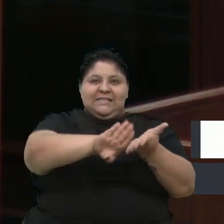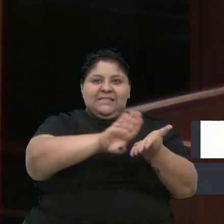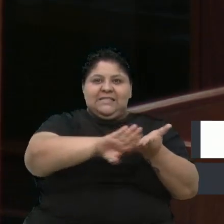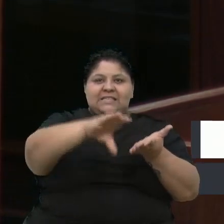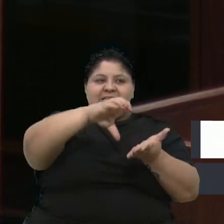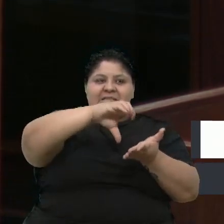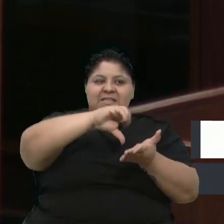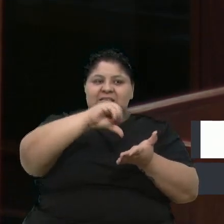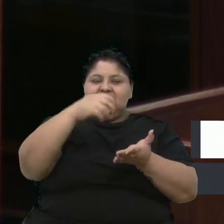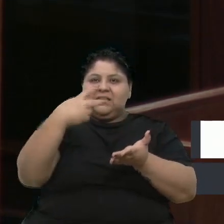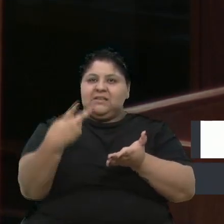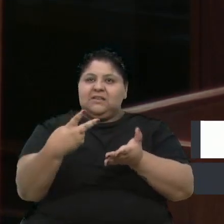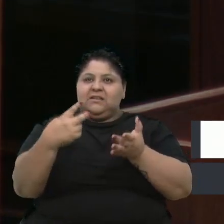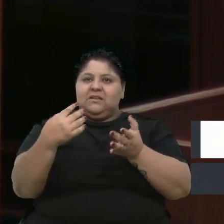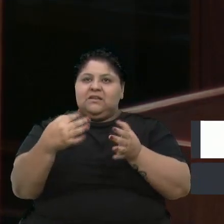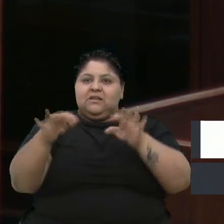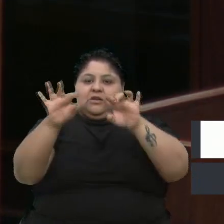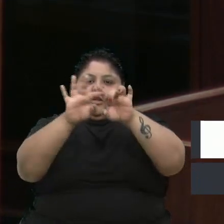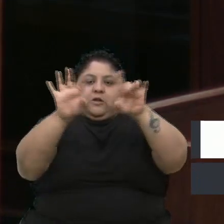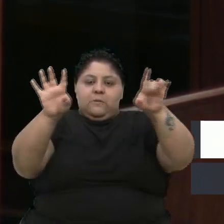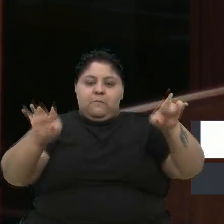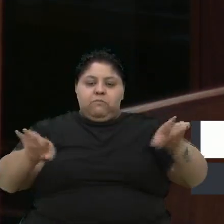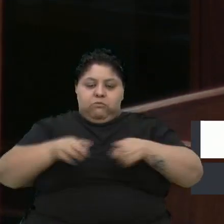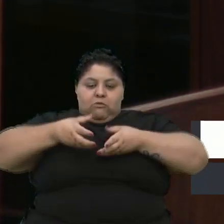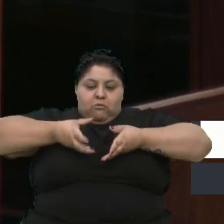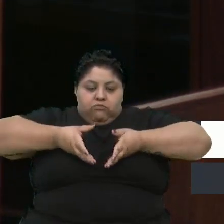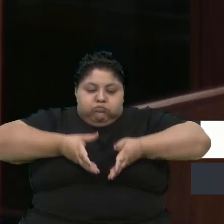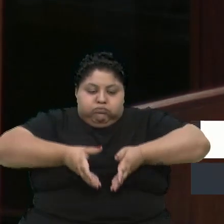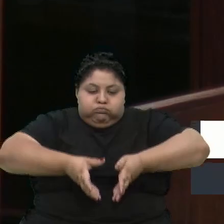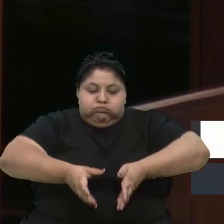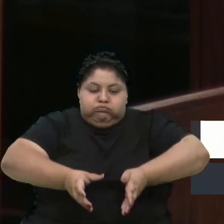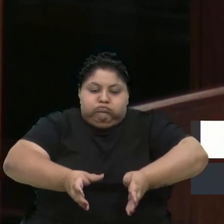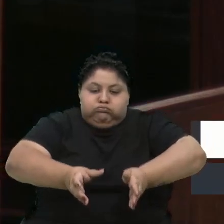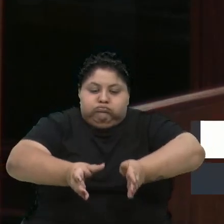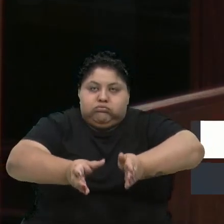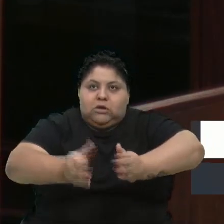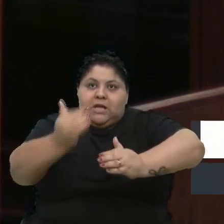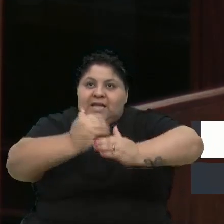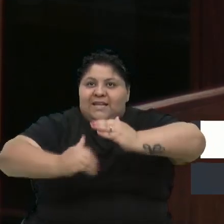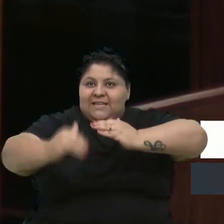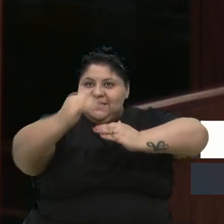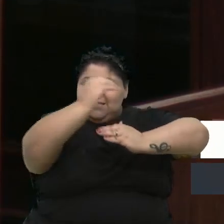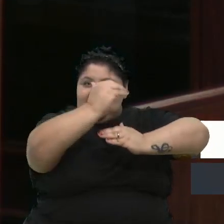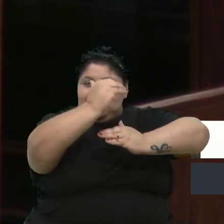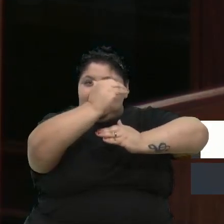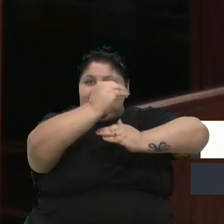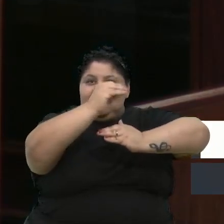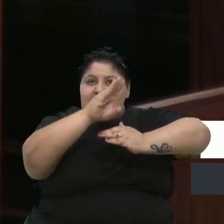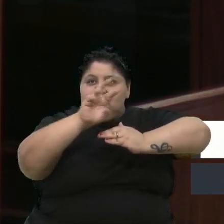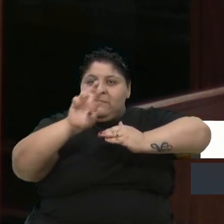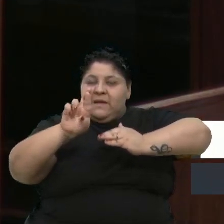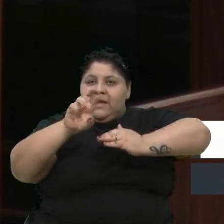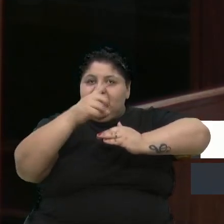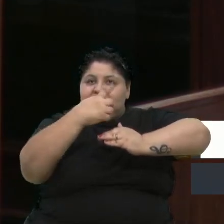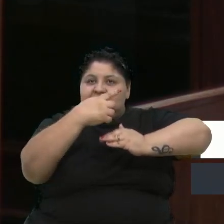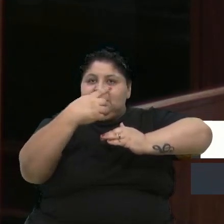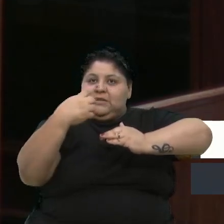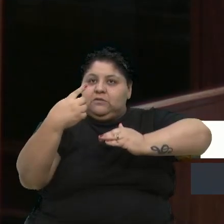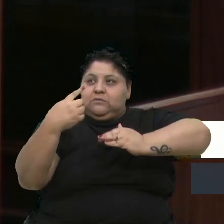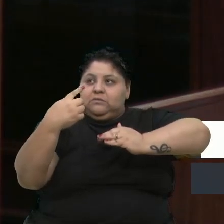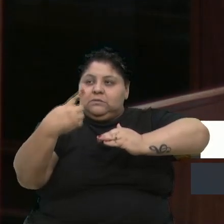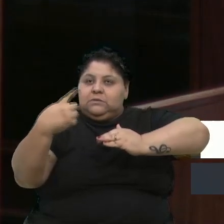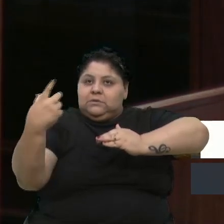metros de tubulação, que está em cima da BR-116. A gente